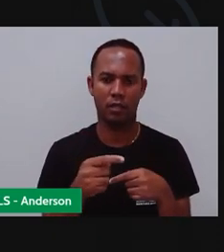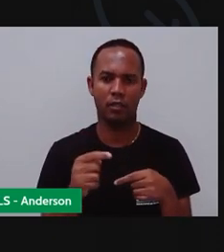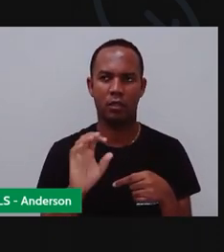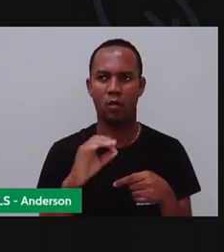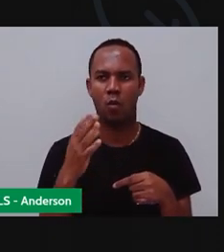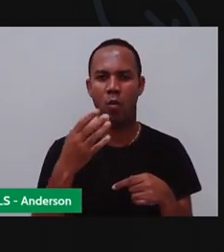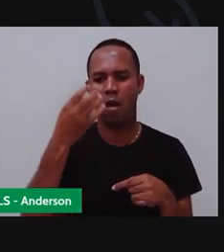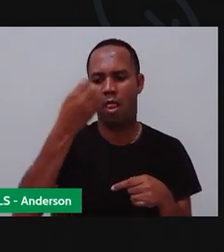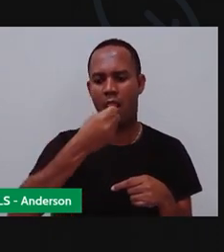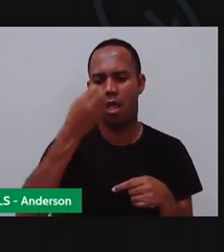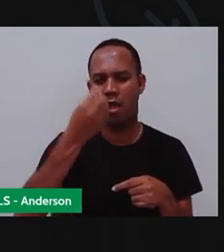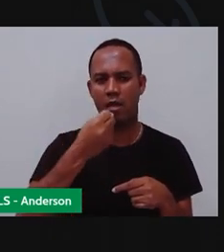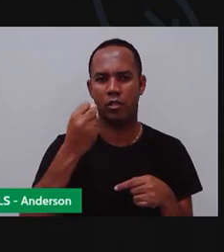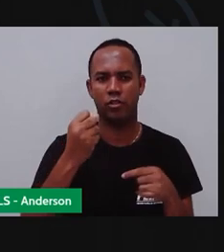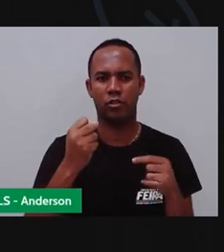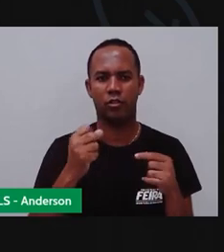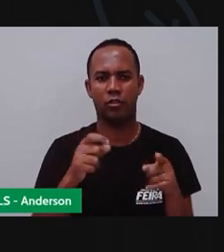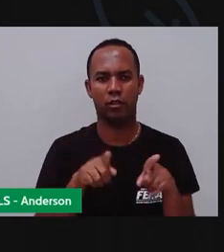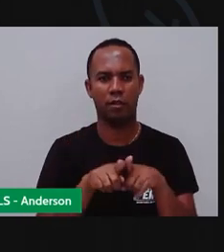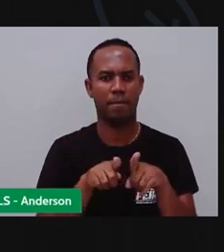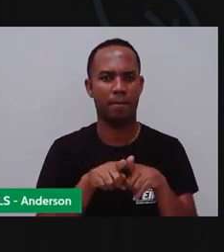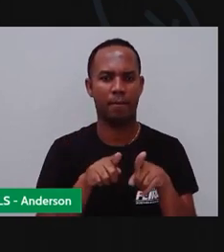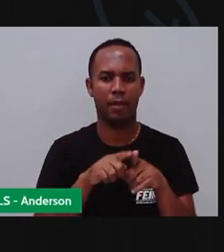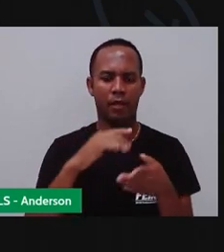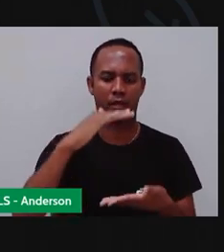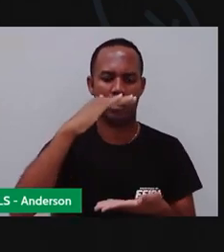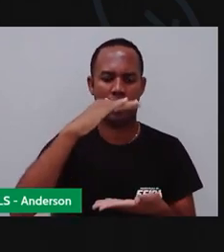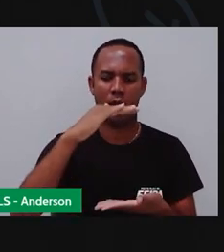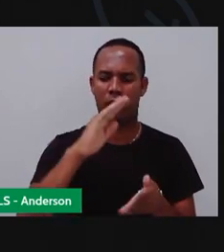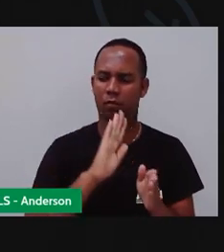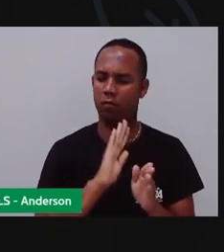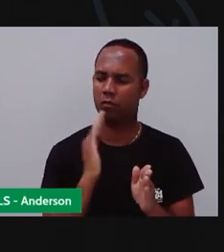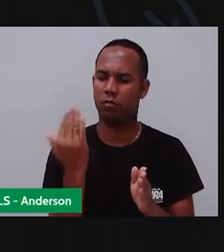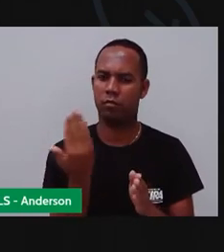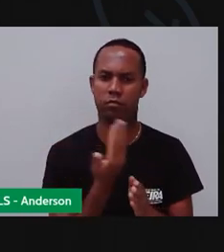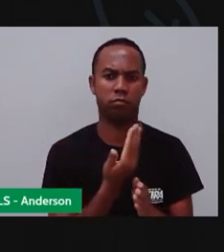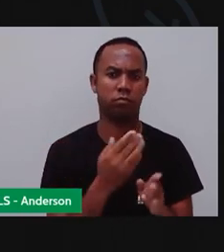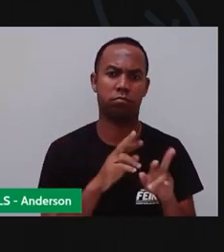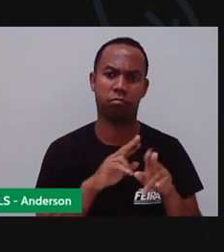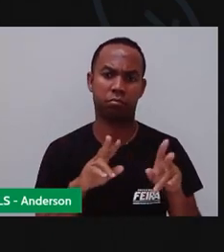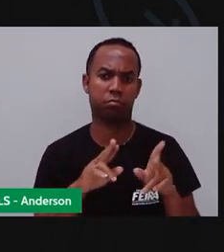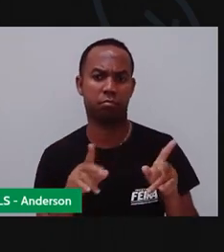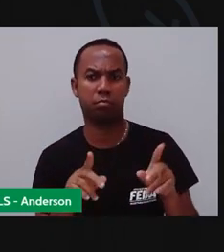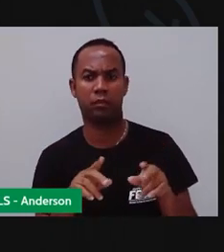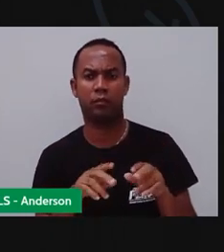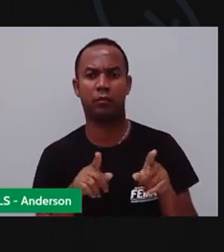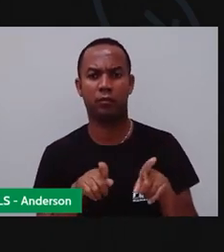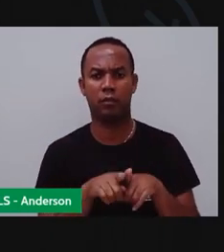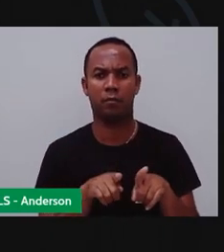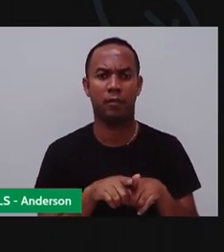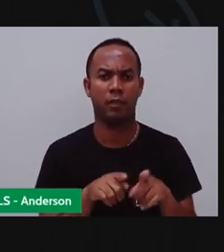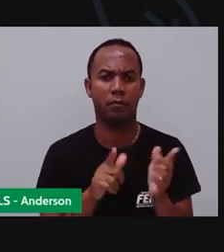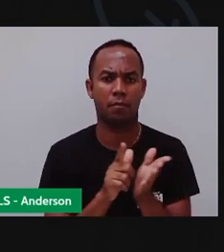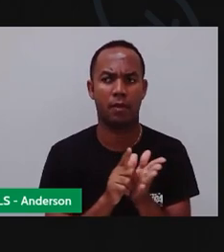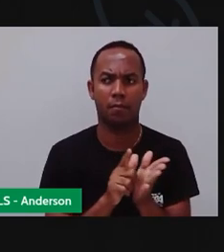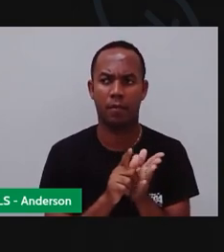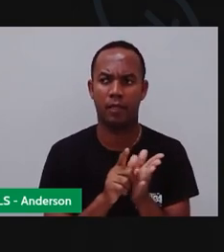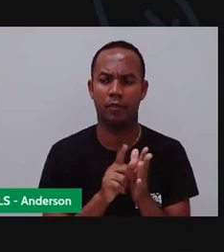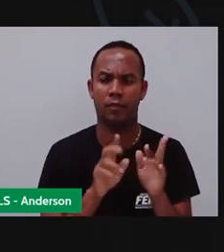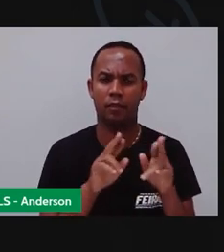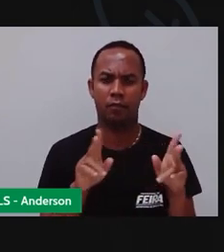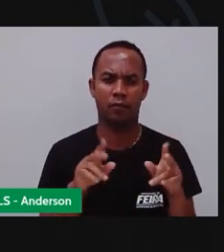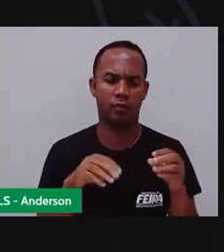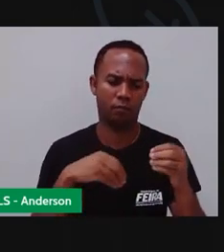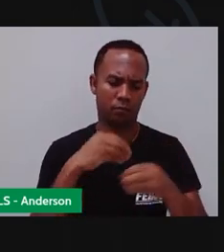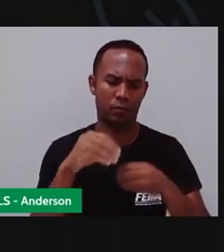slide Eu posso usar caixa de leite Forrar com o quê? Com jornal Com revista, né? Com papéis de presente